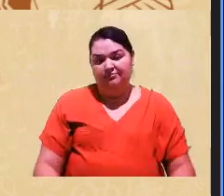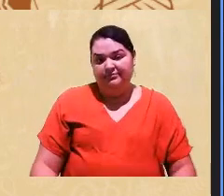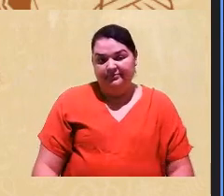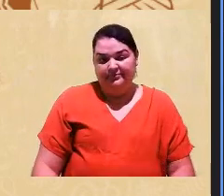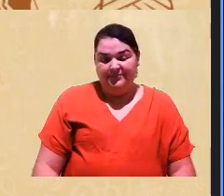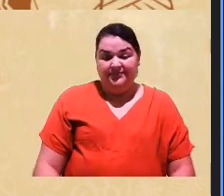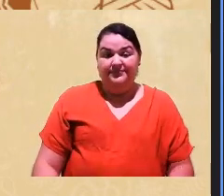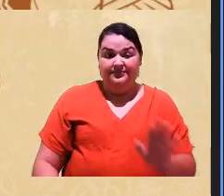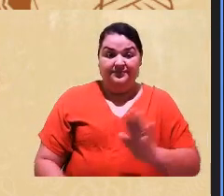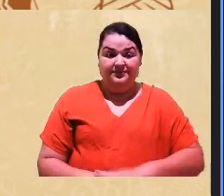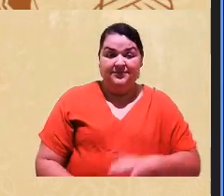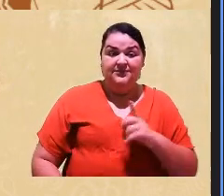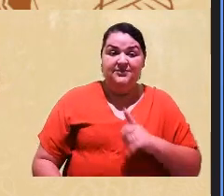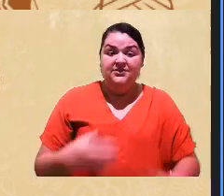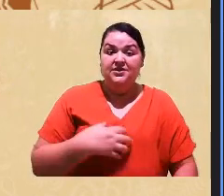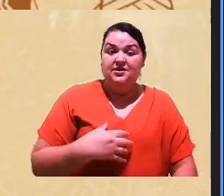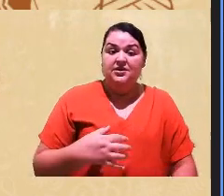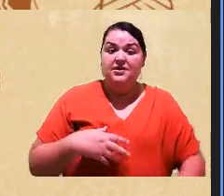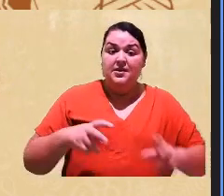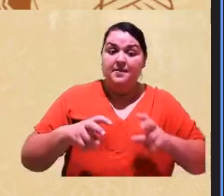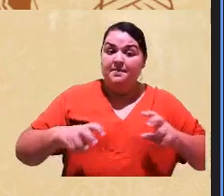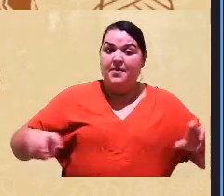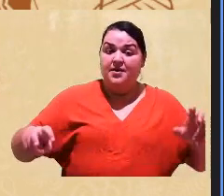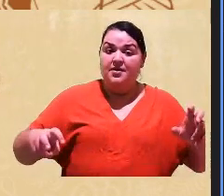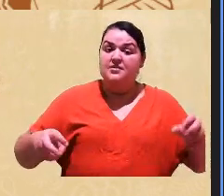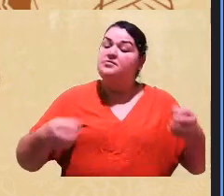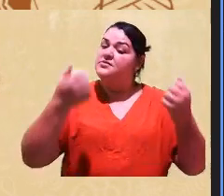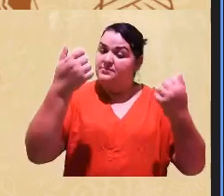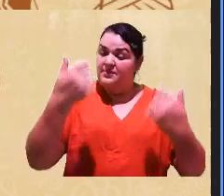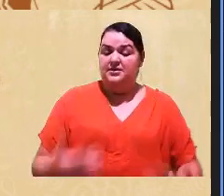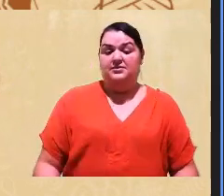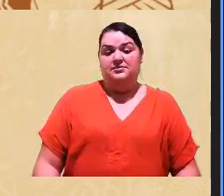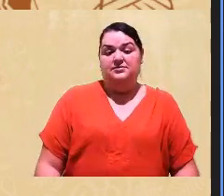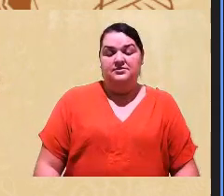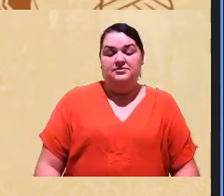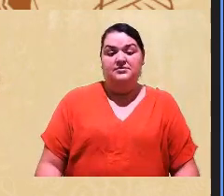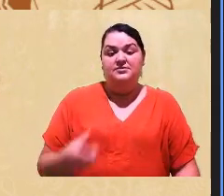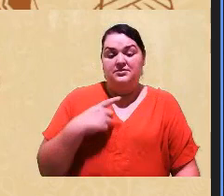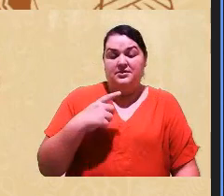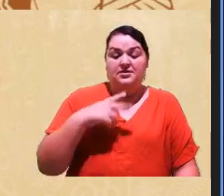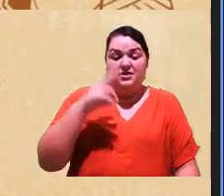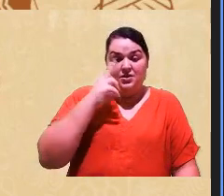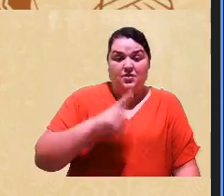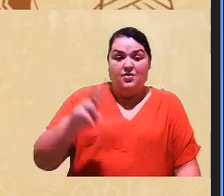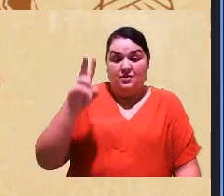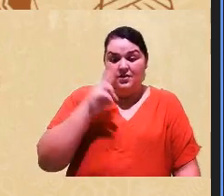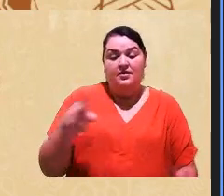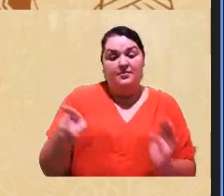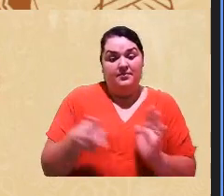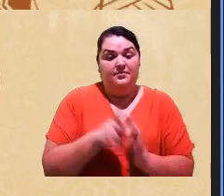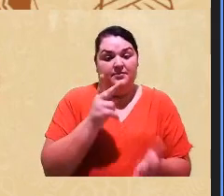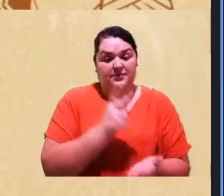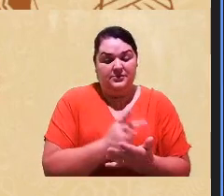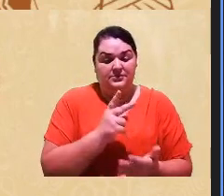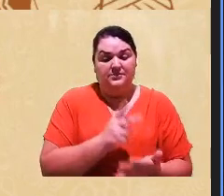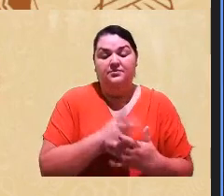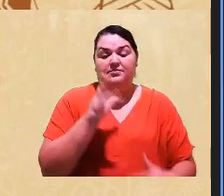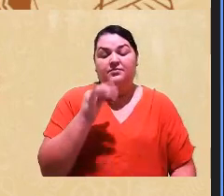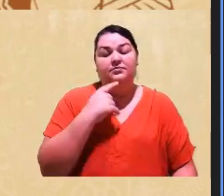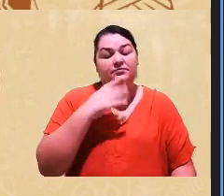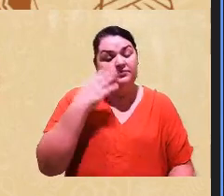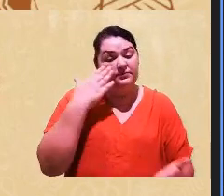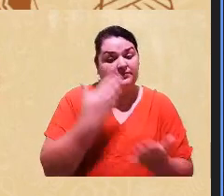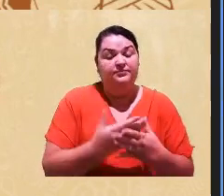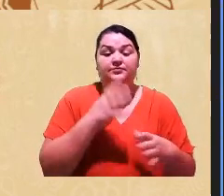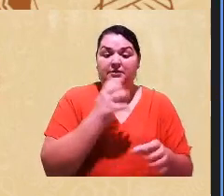tenso é a banca, explica para o candidato. Ó, a banca vai olhar para você, vai confirmar os seus